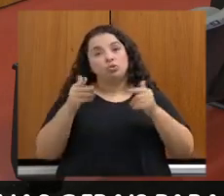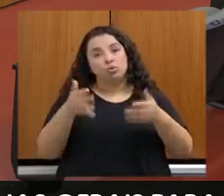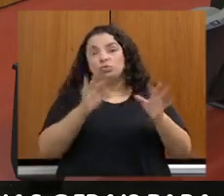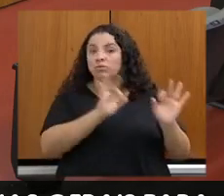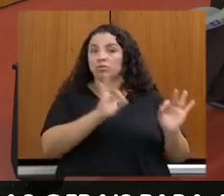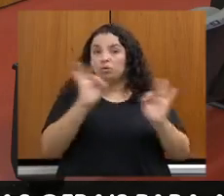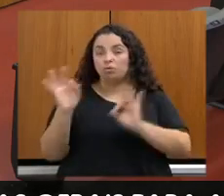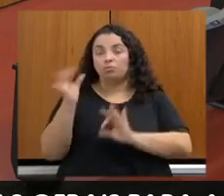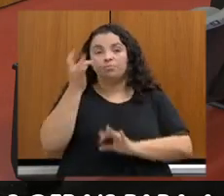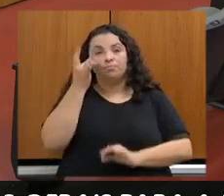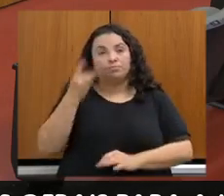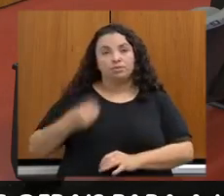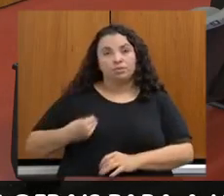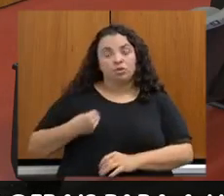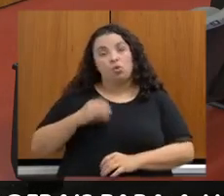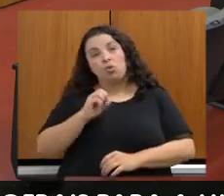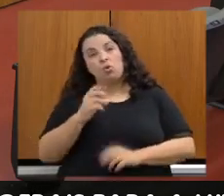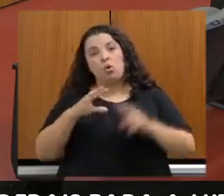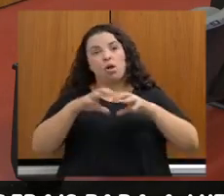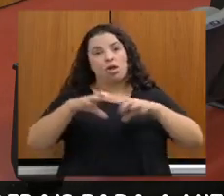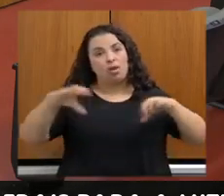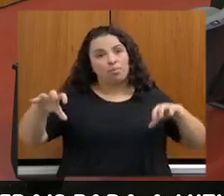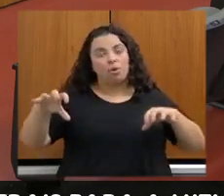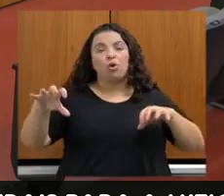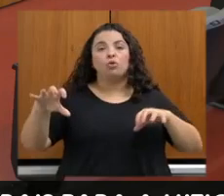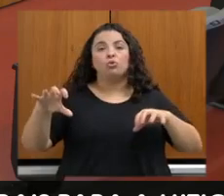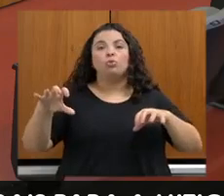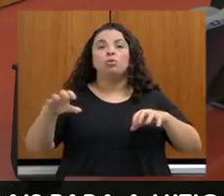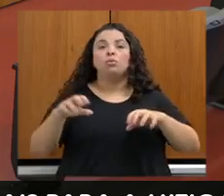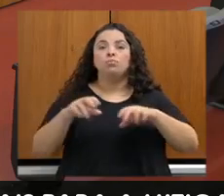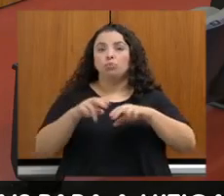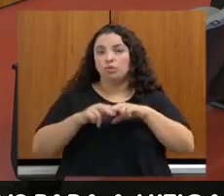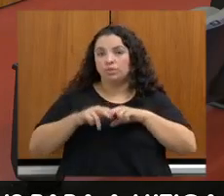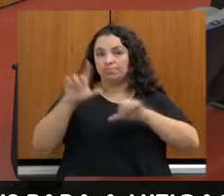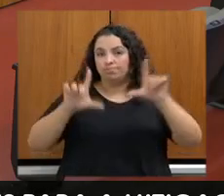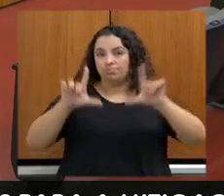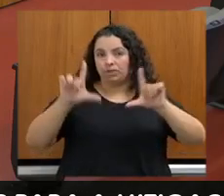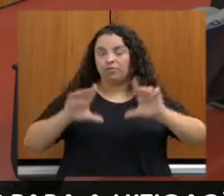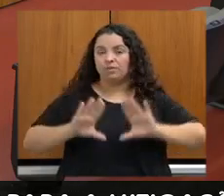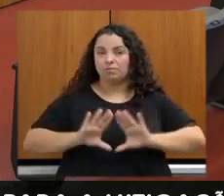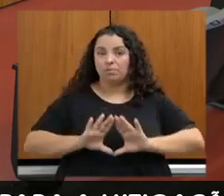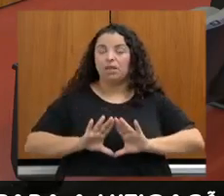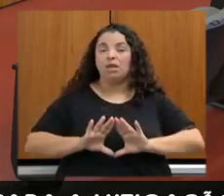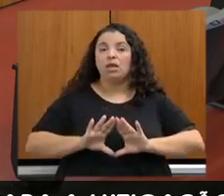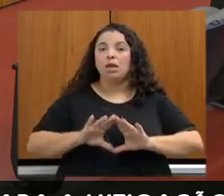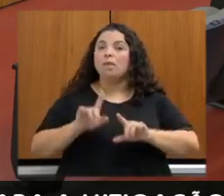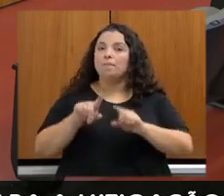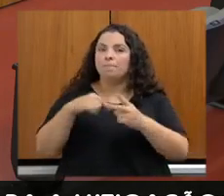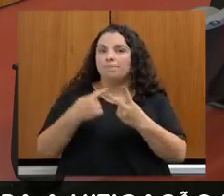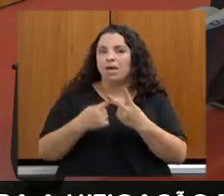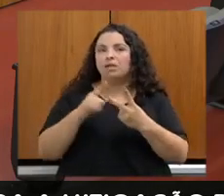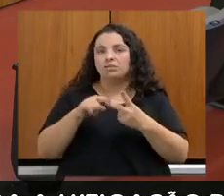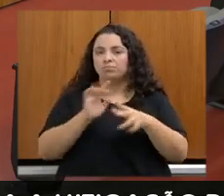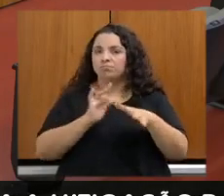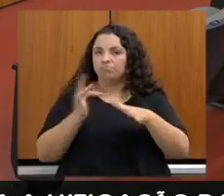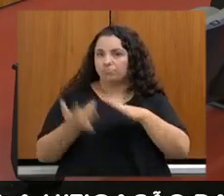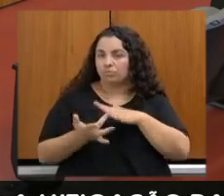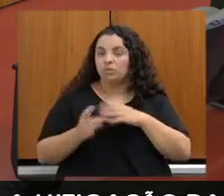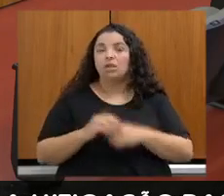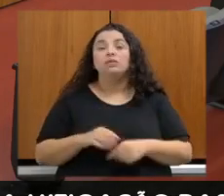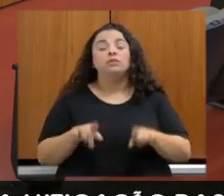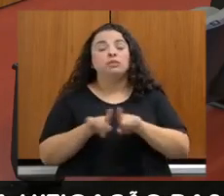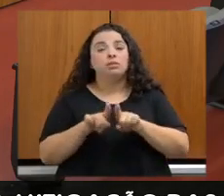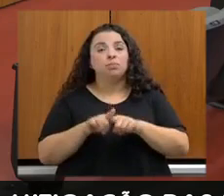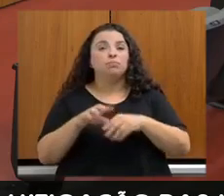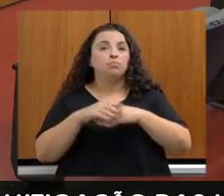presencialmente ou de forma remota, através da TV Assembleia e das redes sociais. Deixo o meu cumprimento